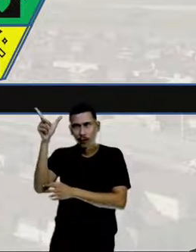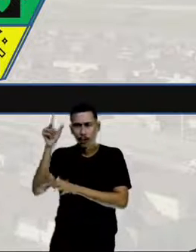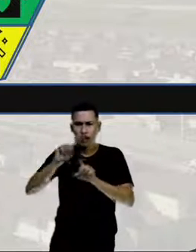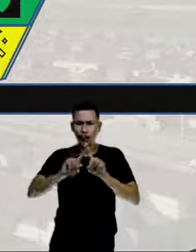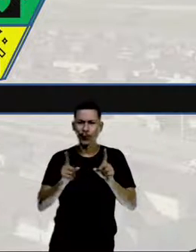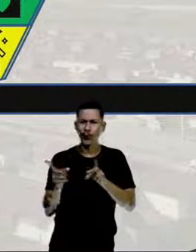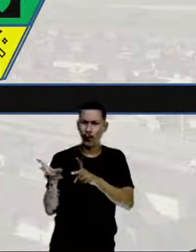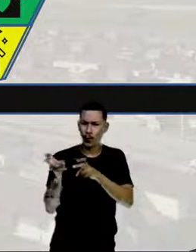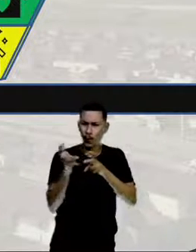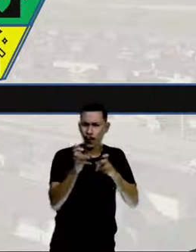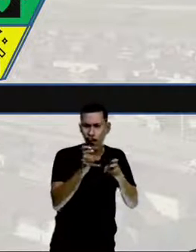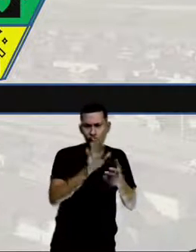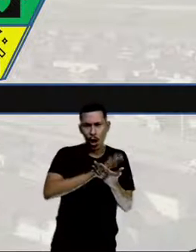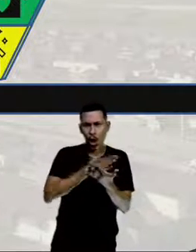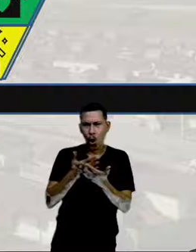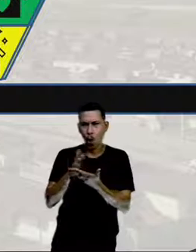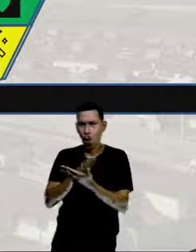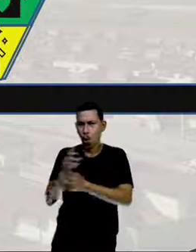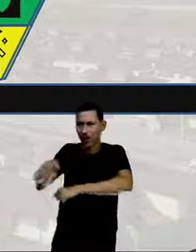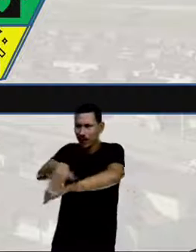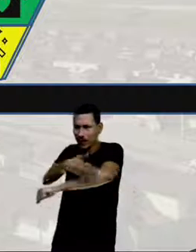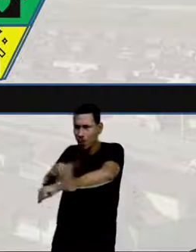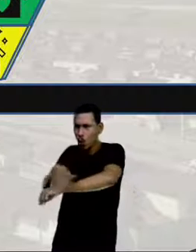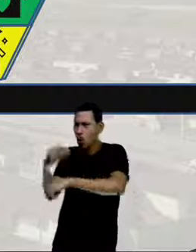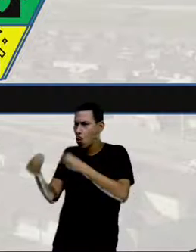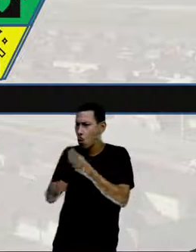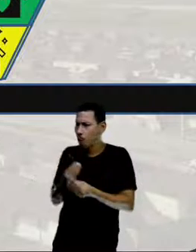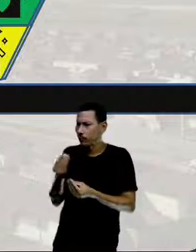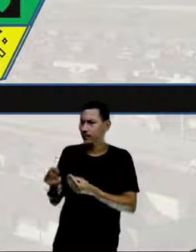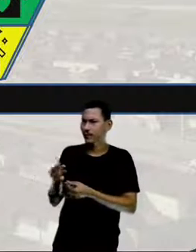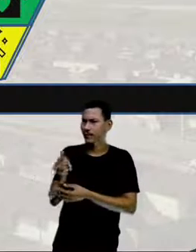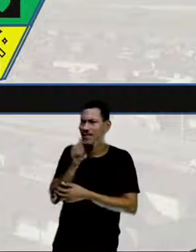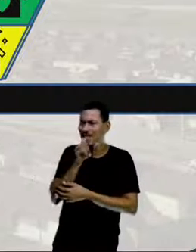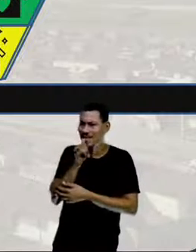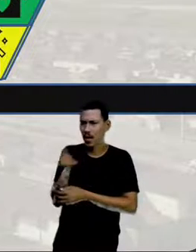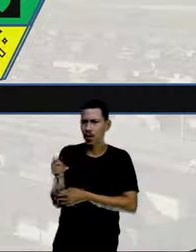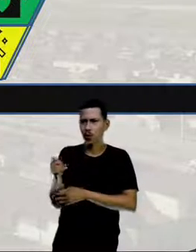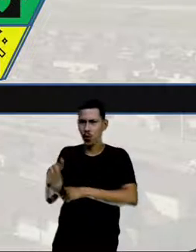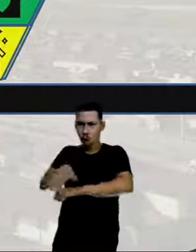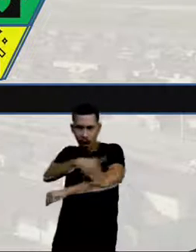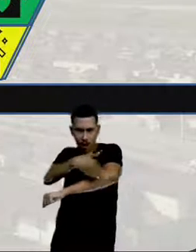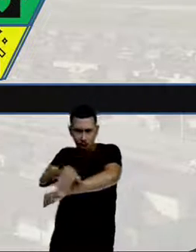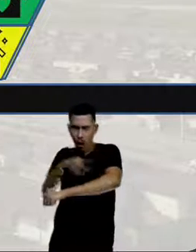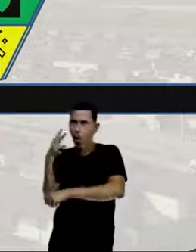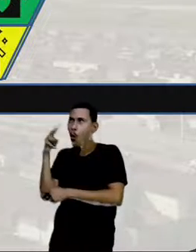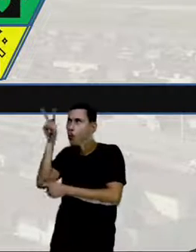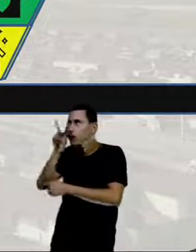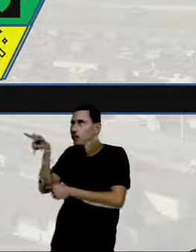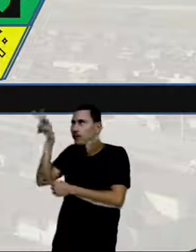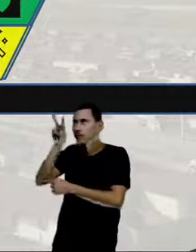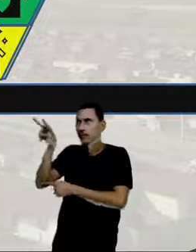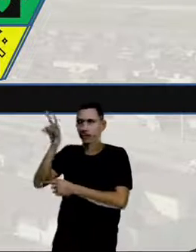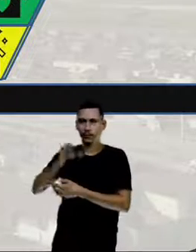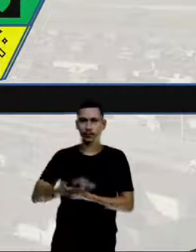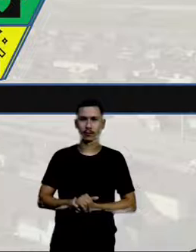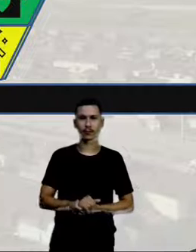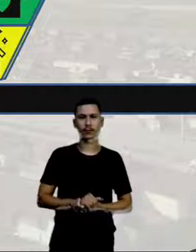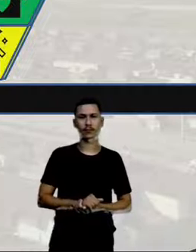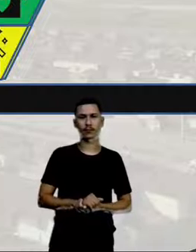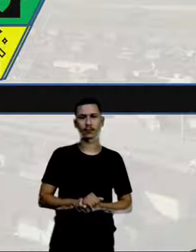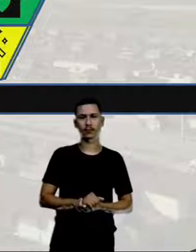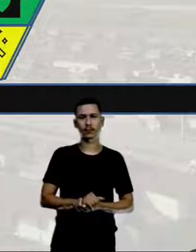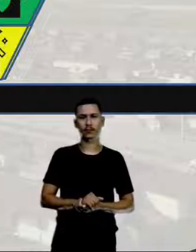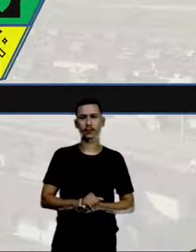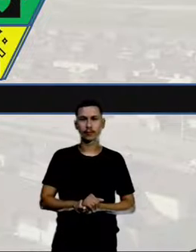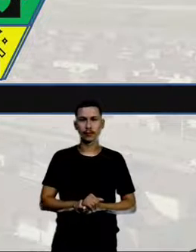percebemos que algumas dessas linhas, como o porazinho, essa rua daqui, tá certo? E essa rua aqui de baixo,